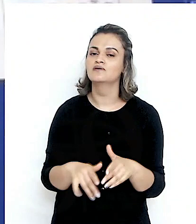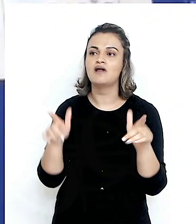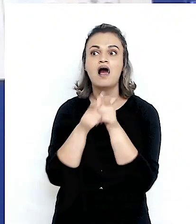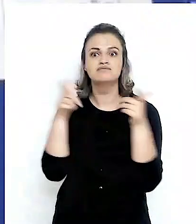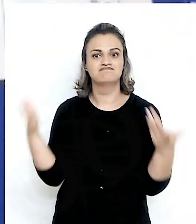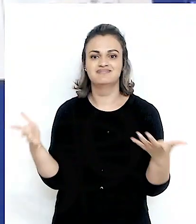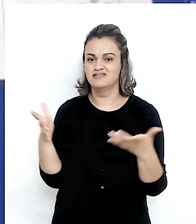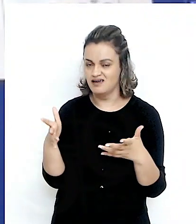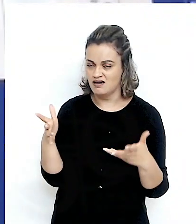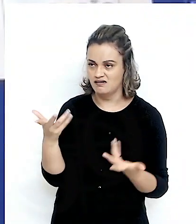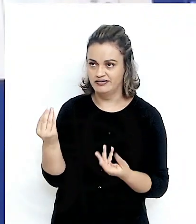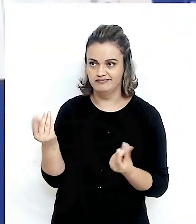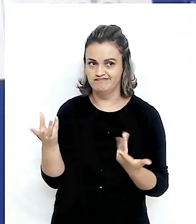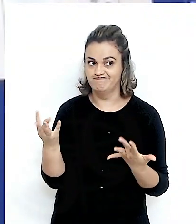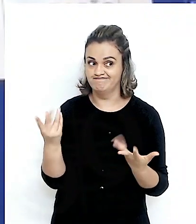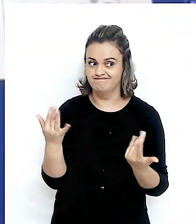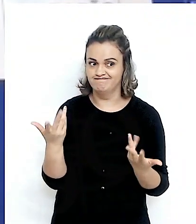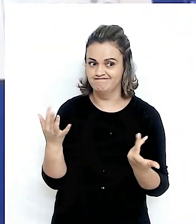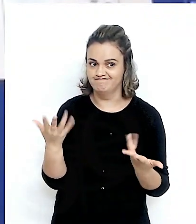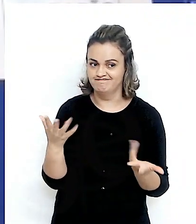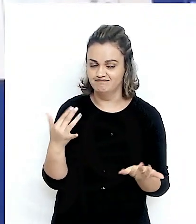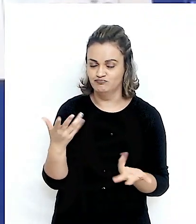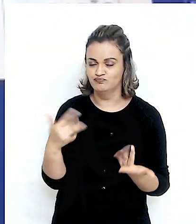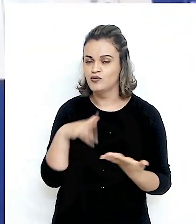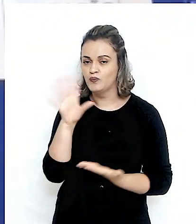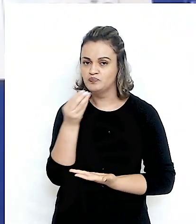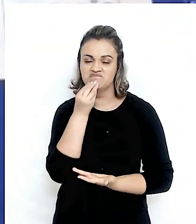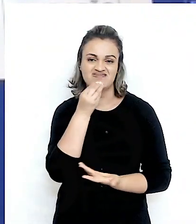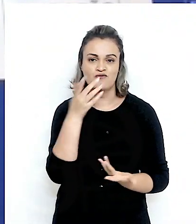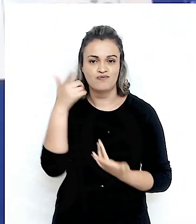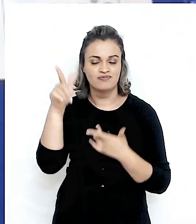leque de, de opções,